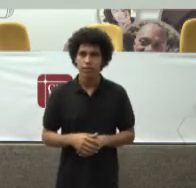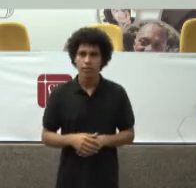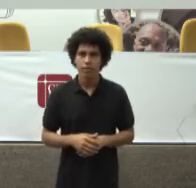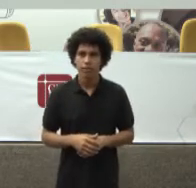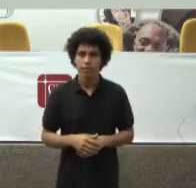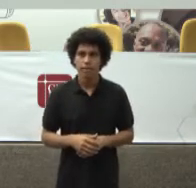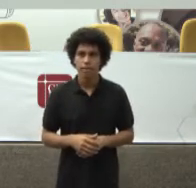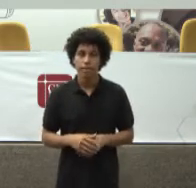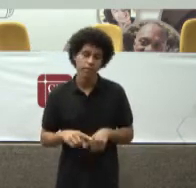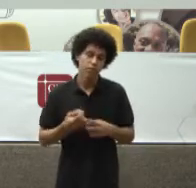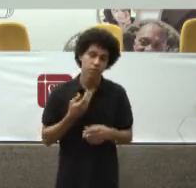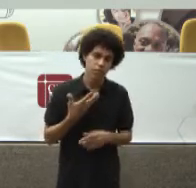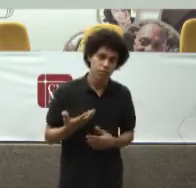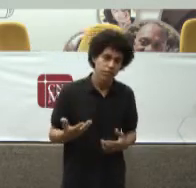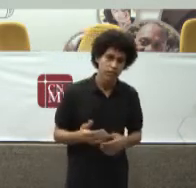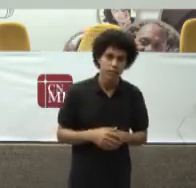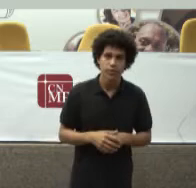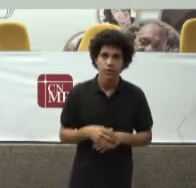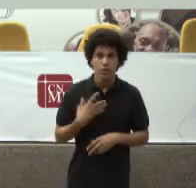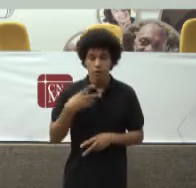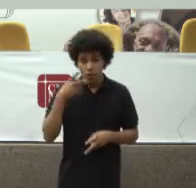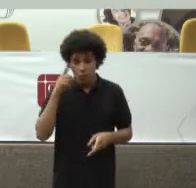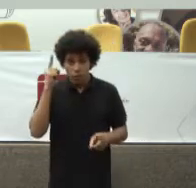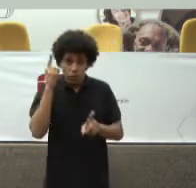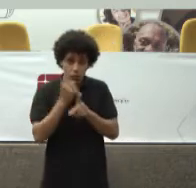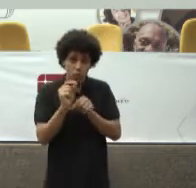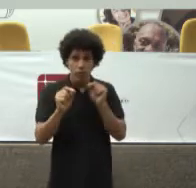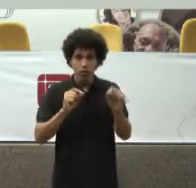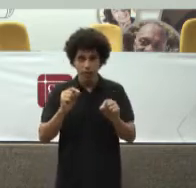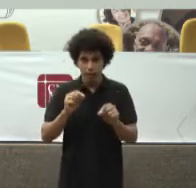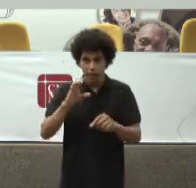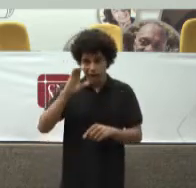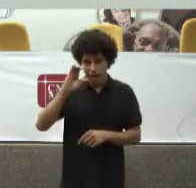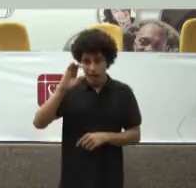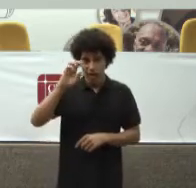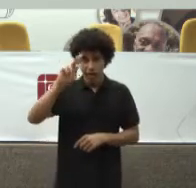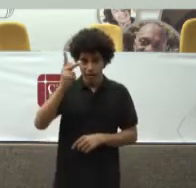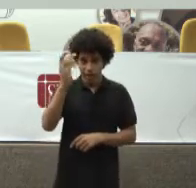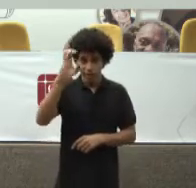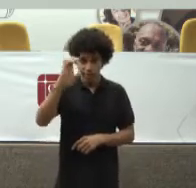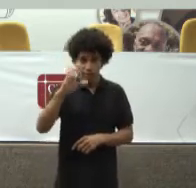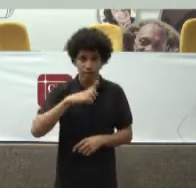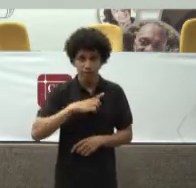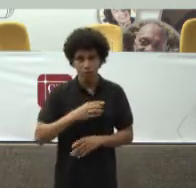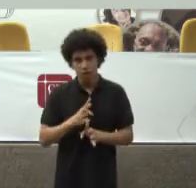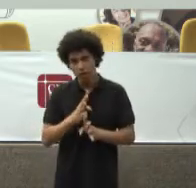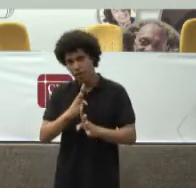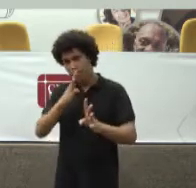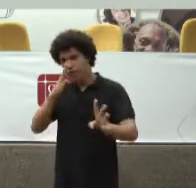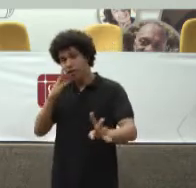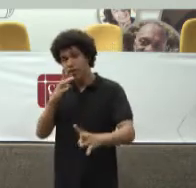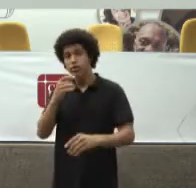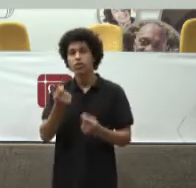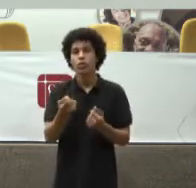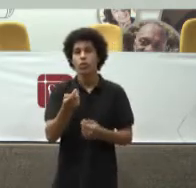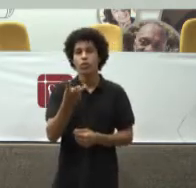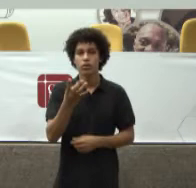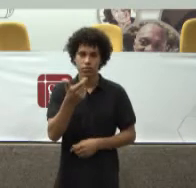Pois muito bem Então descobrimos O seguinte Que o HC Tem uma fila De 10 anos